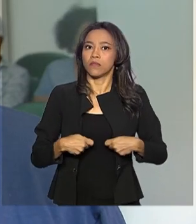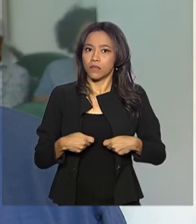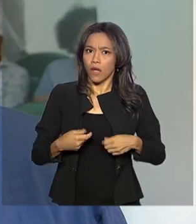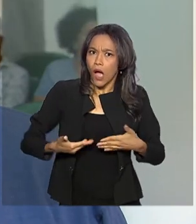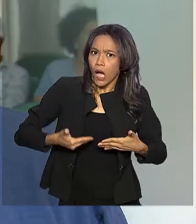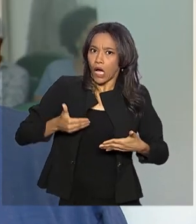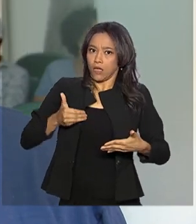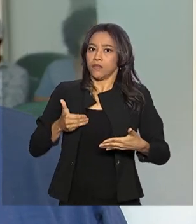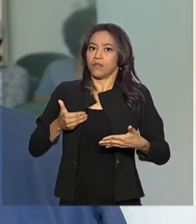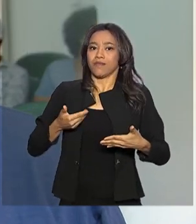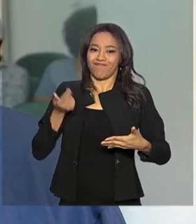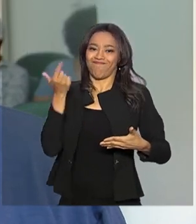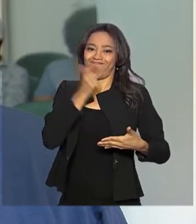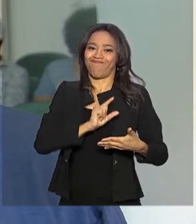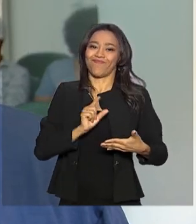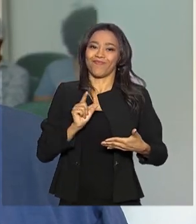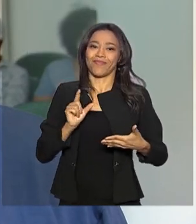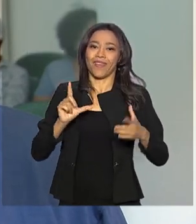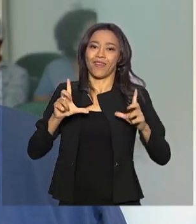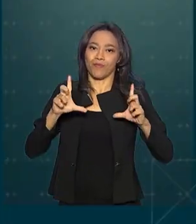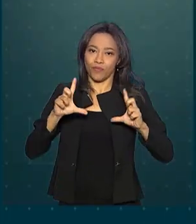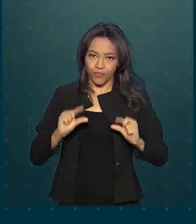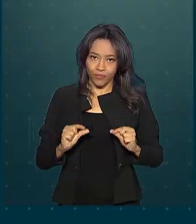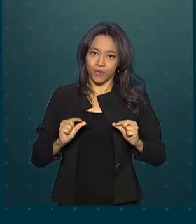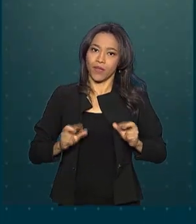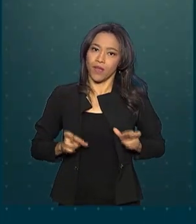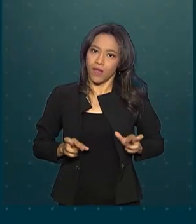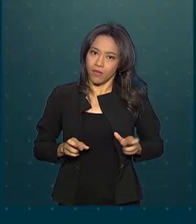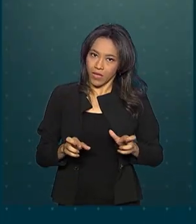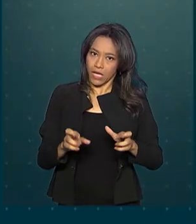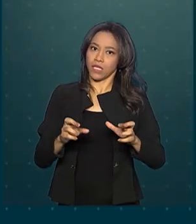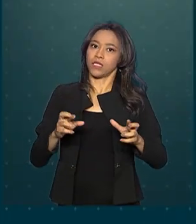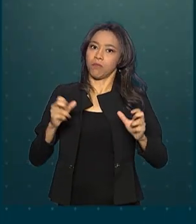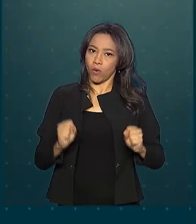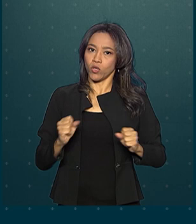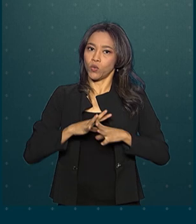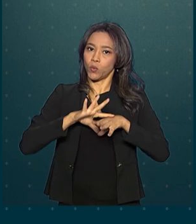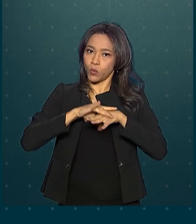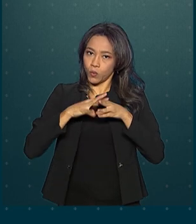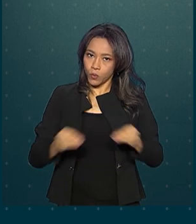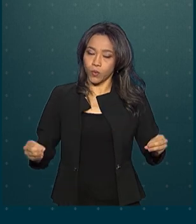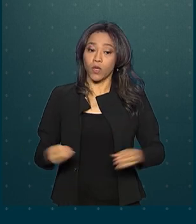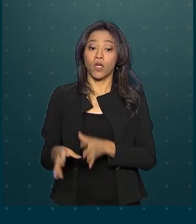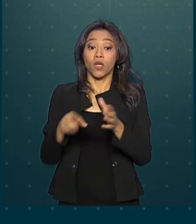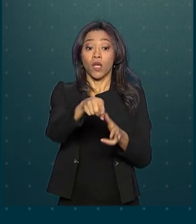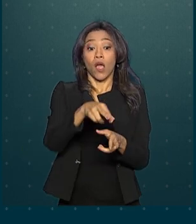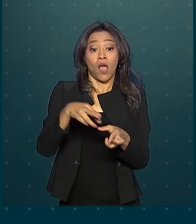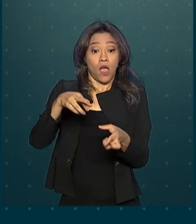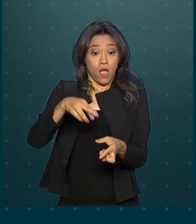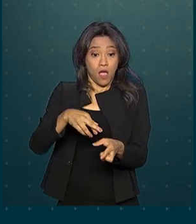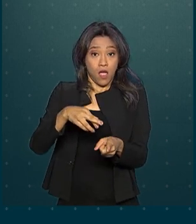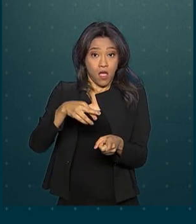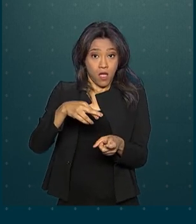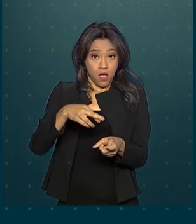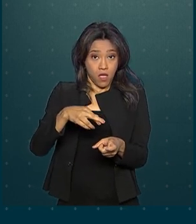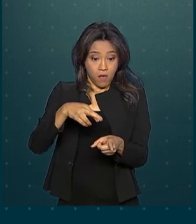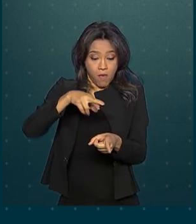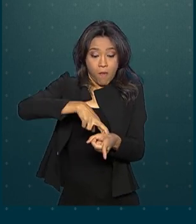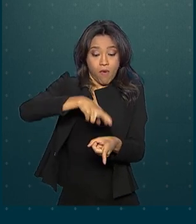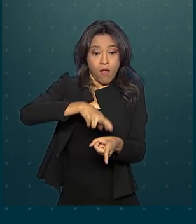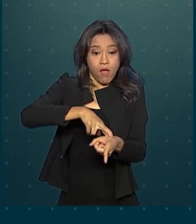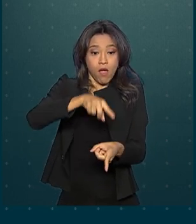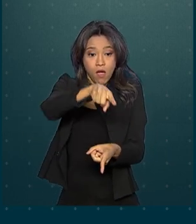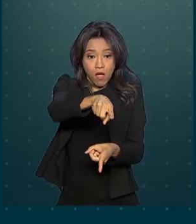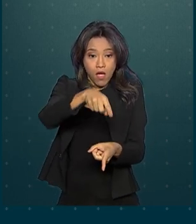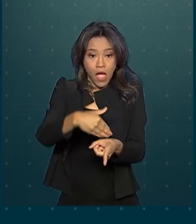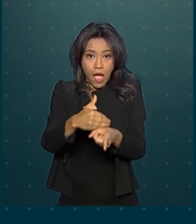ele tem mais chance de ter tratamento. A próstata é uma glândula que só o homem possui e se localiza na parte